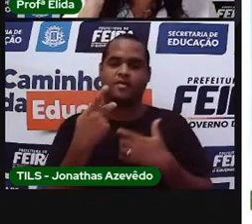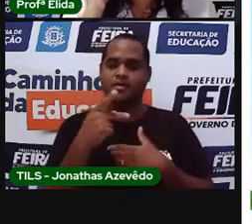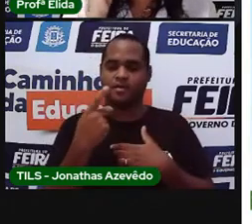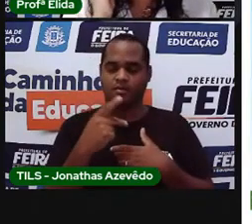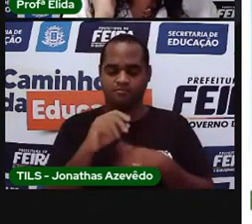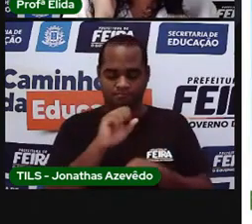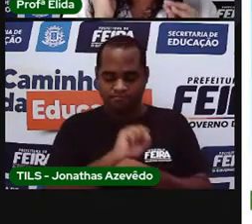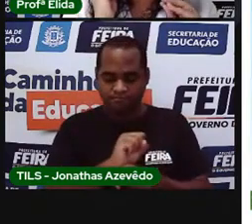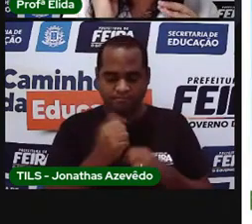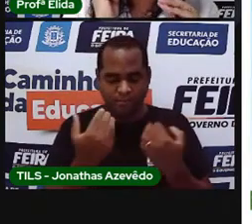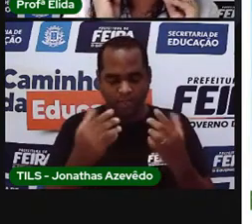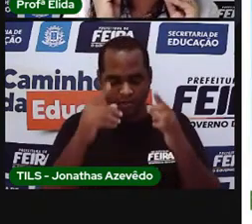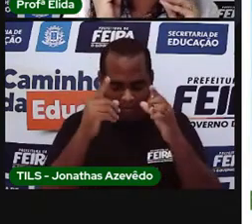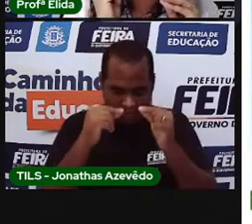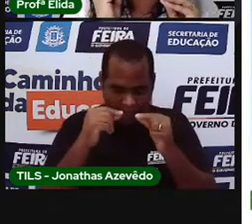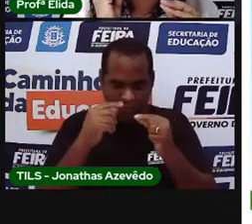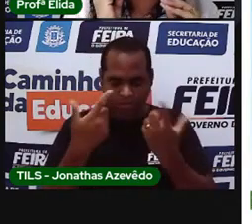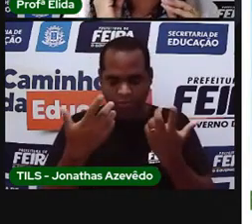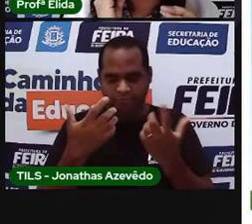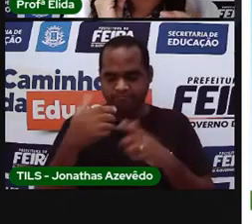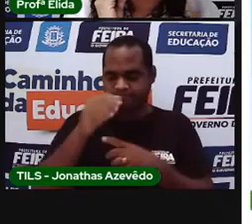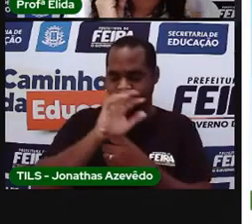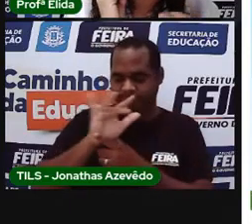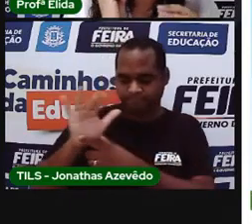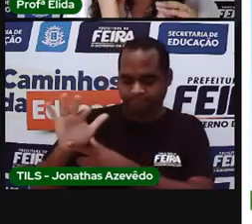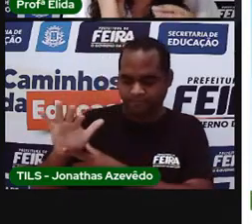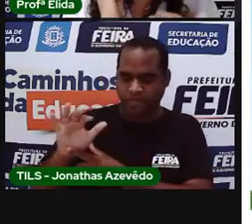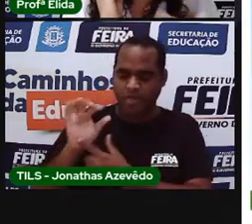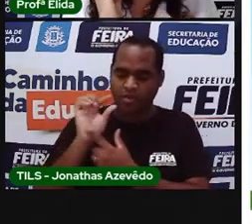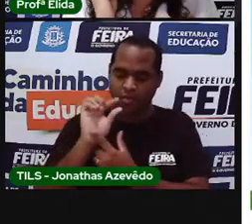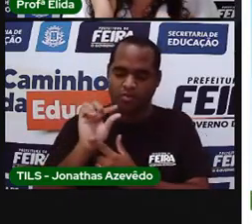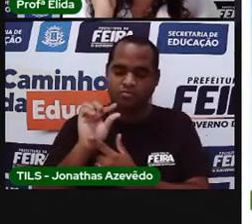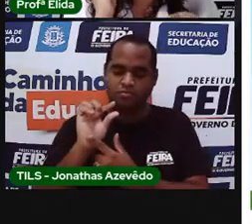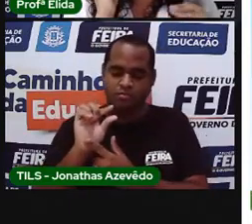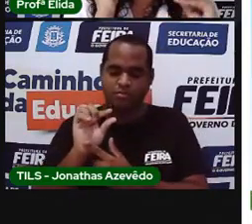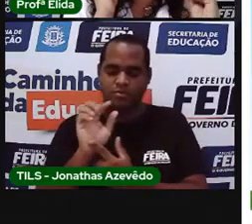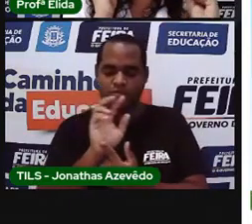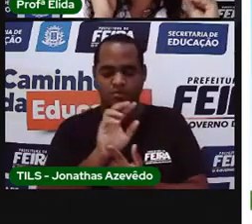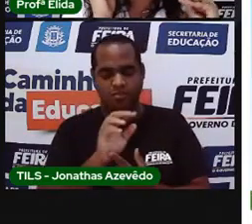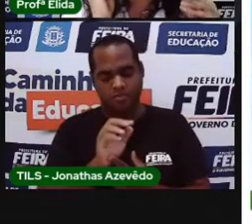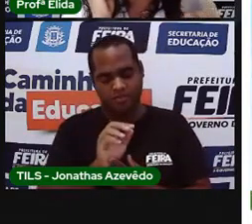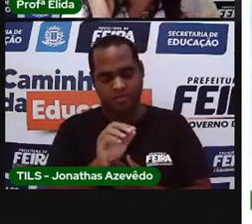os olhos e fale devagar o nome.